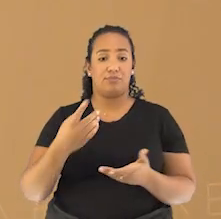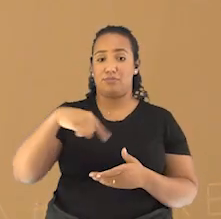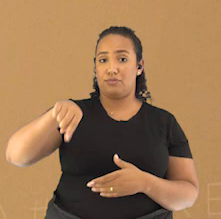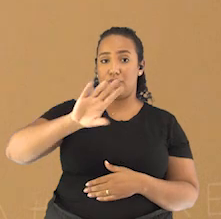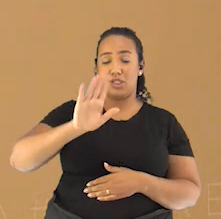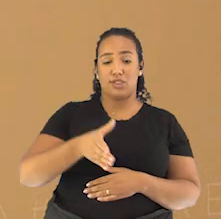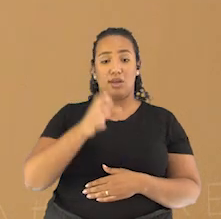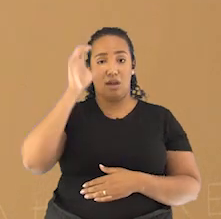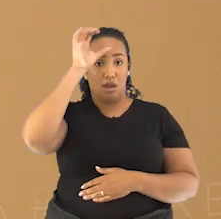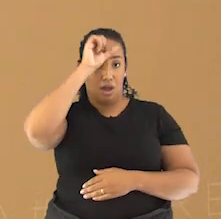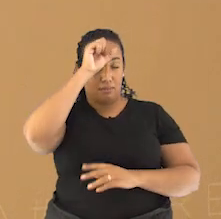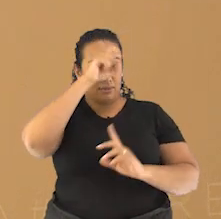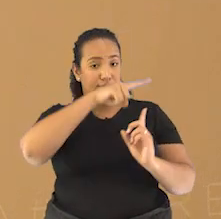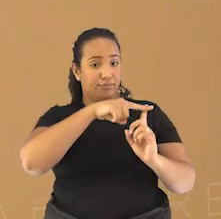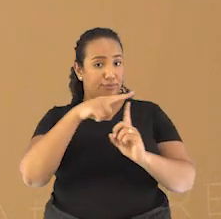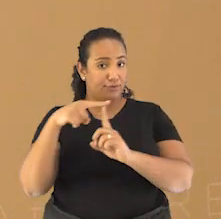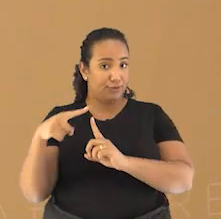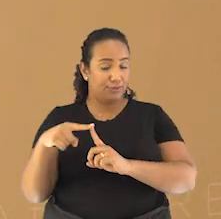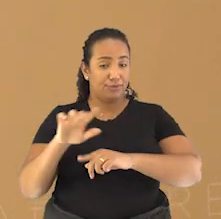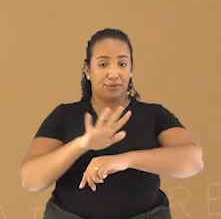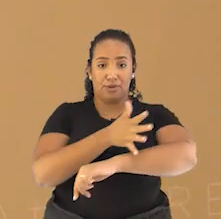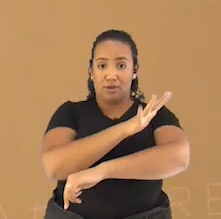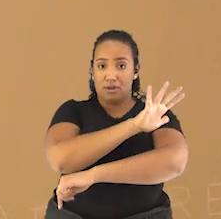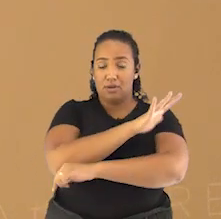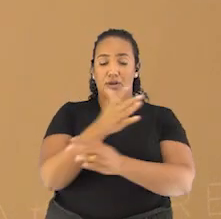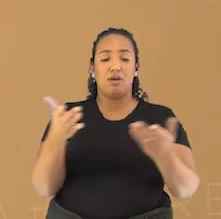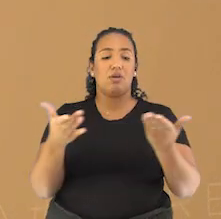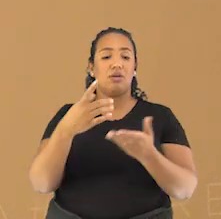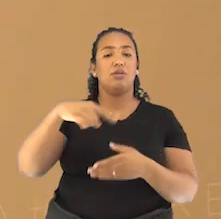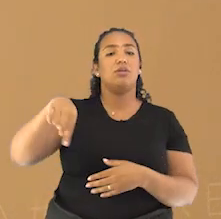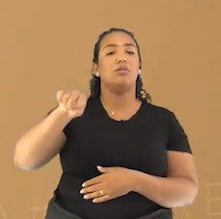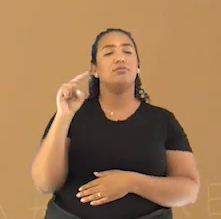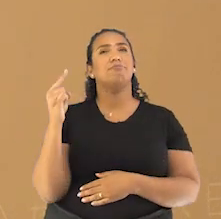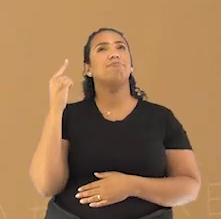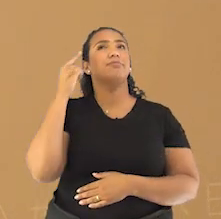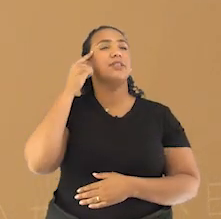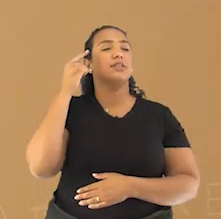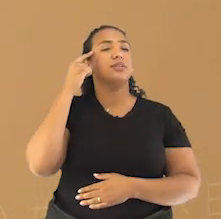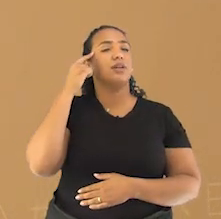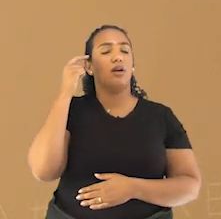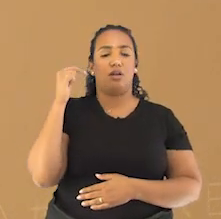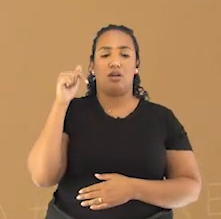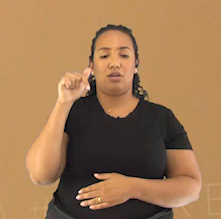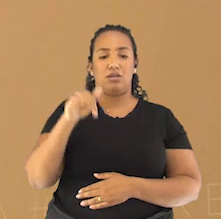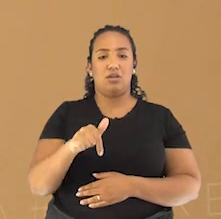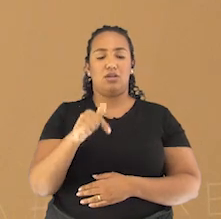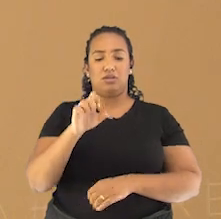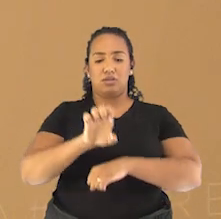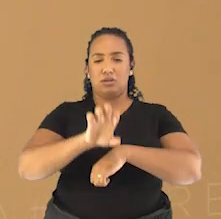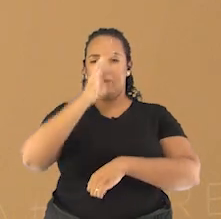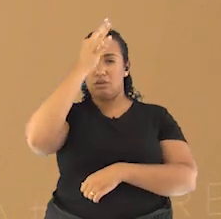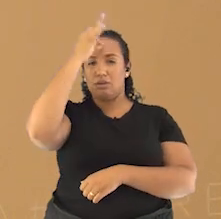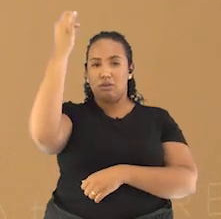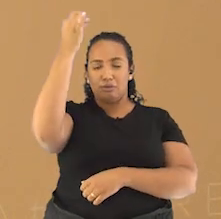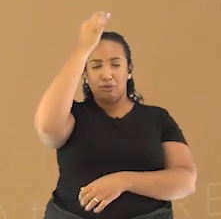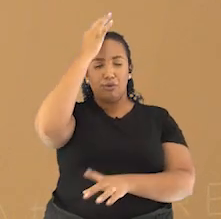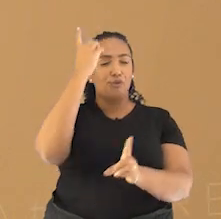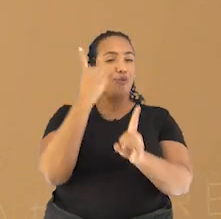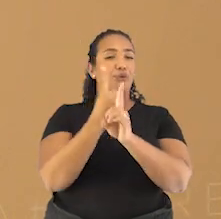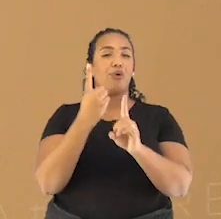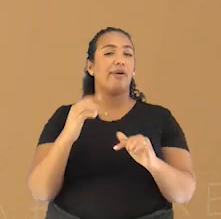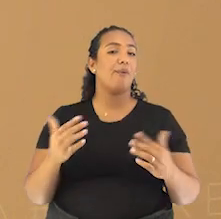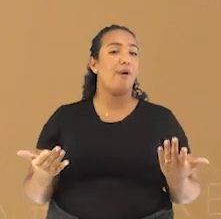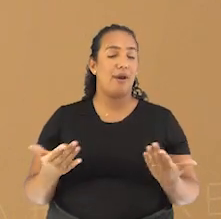sobre alguns tipos de relevos, vamos pensar quais desses podemos encontrar em maior proporção aqui no estado do